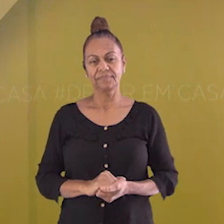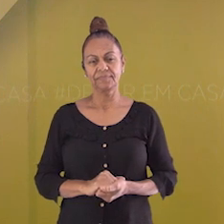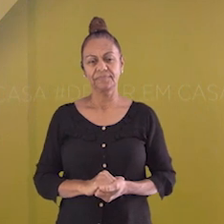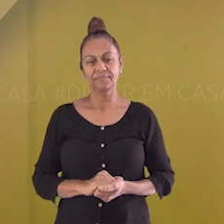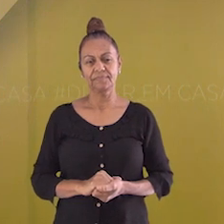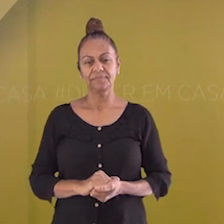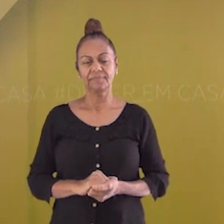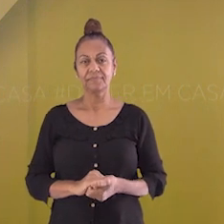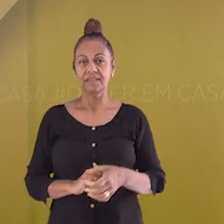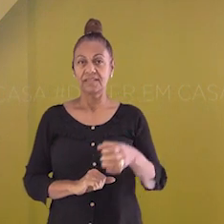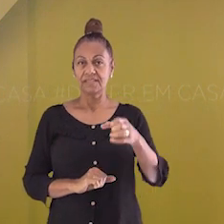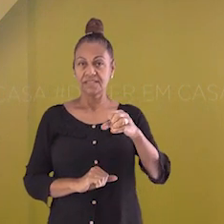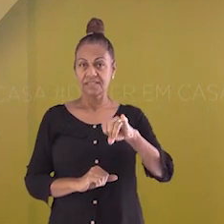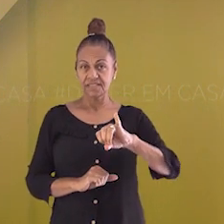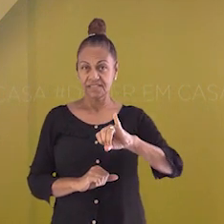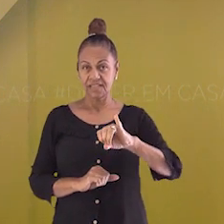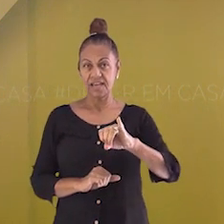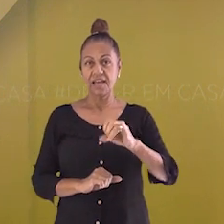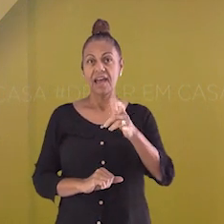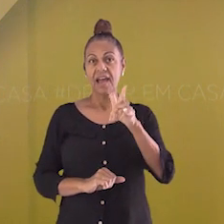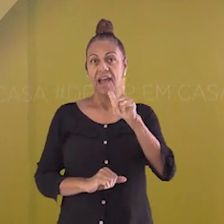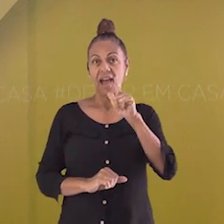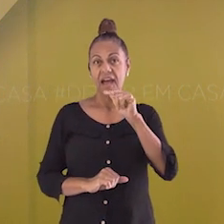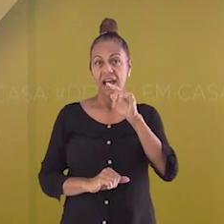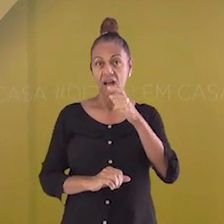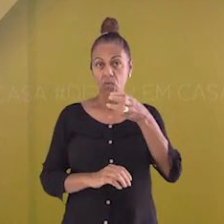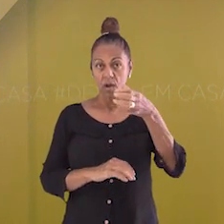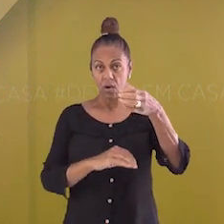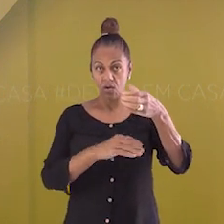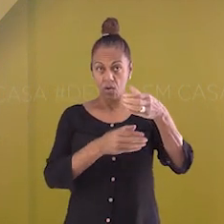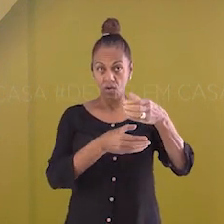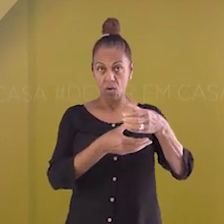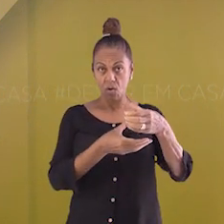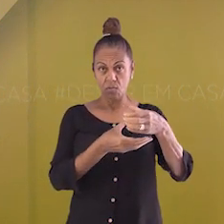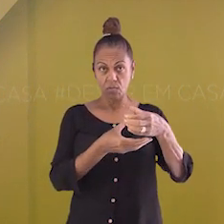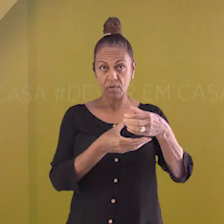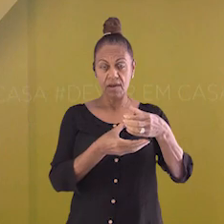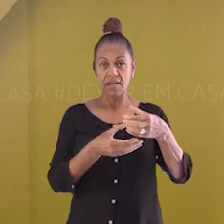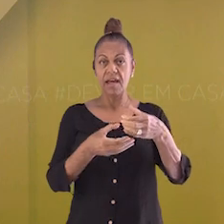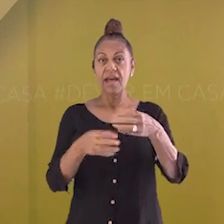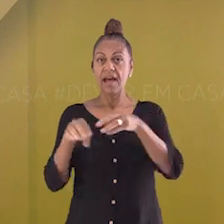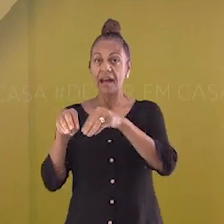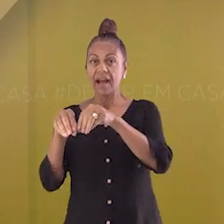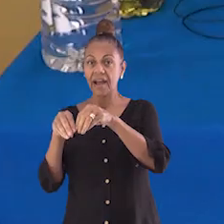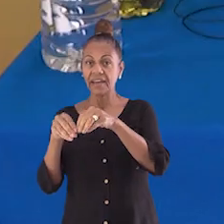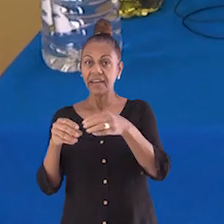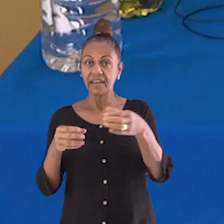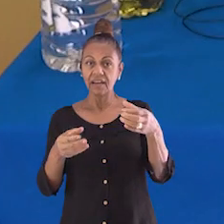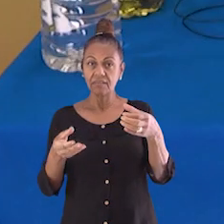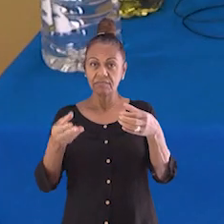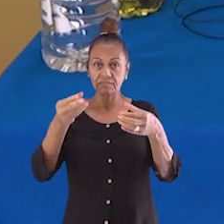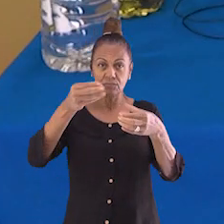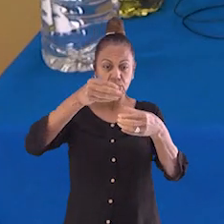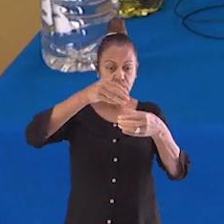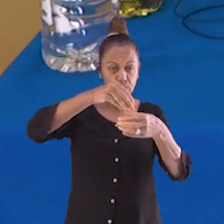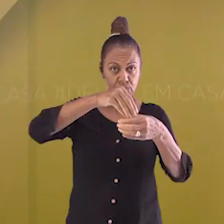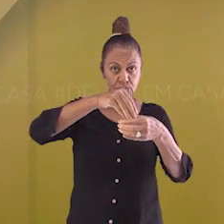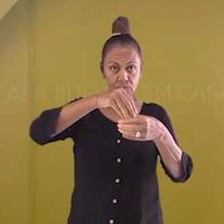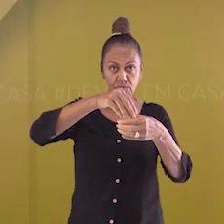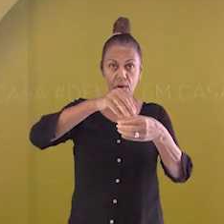Se eu adicionar a areia em outro copo com água, eu também estarei preparando uma mistura.